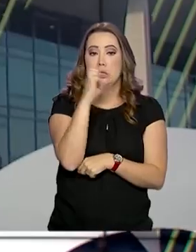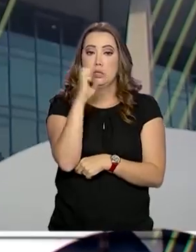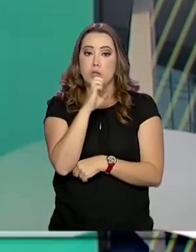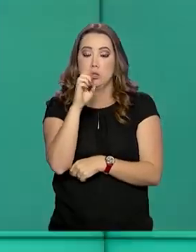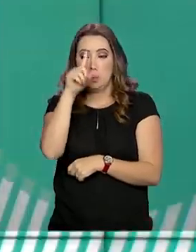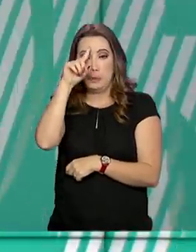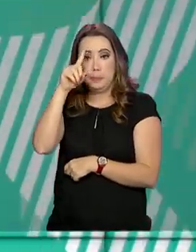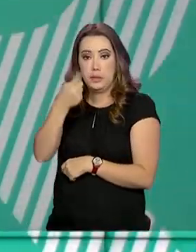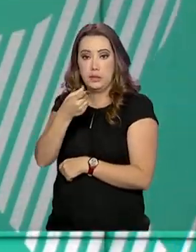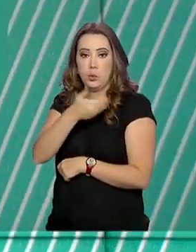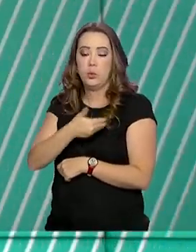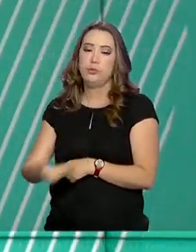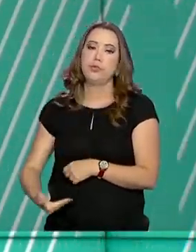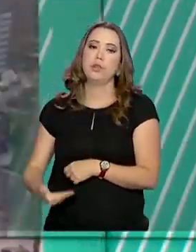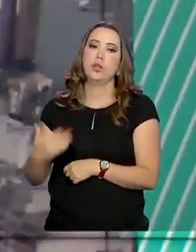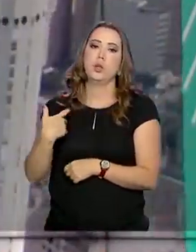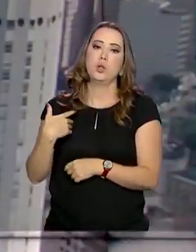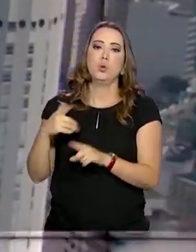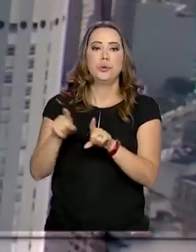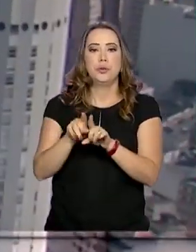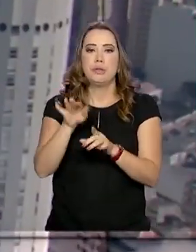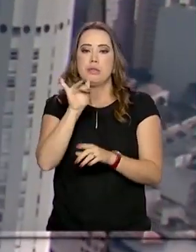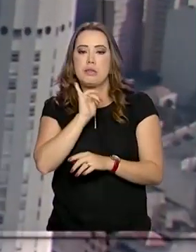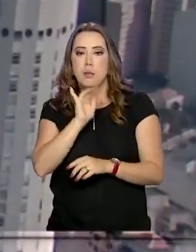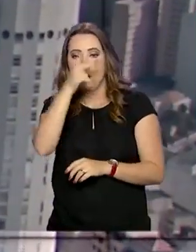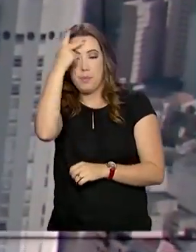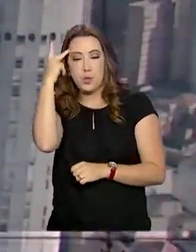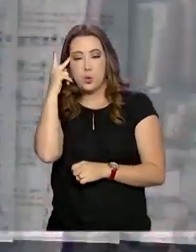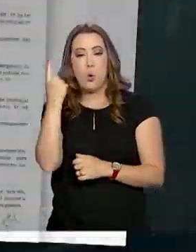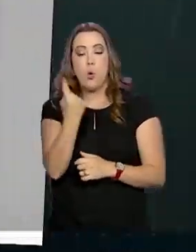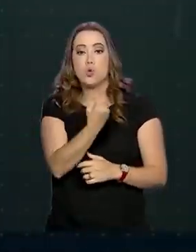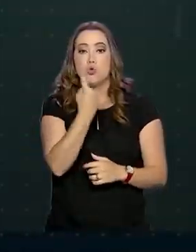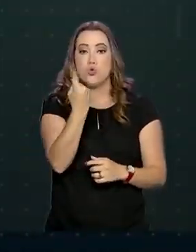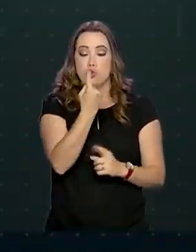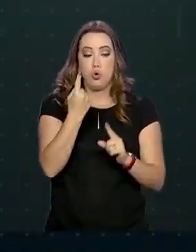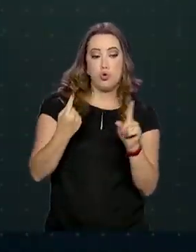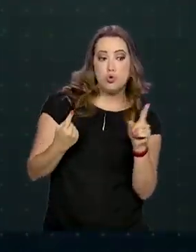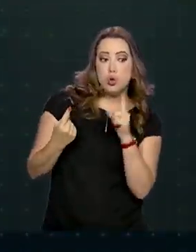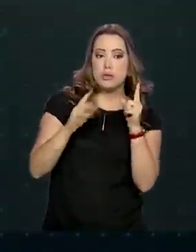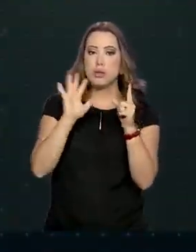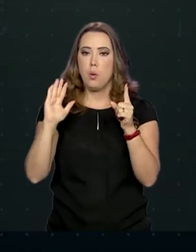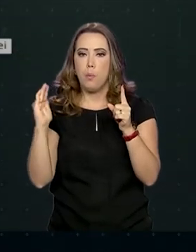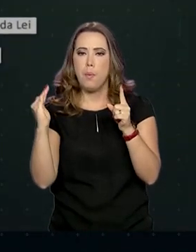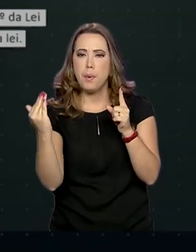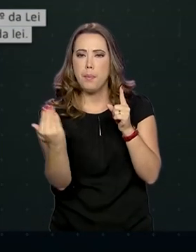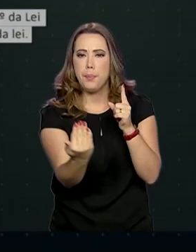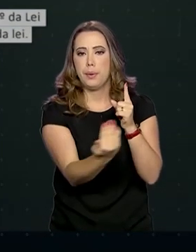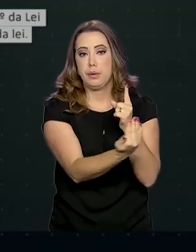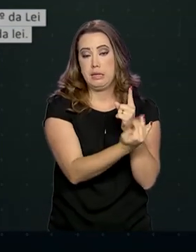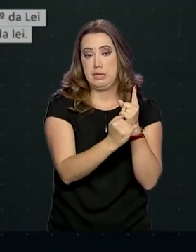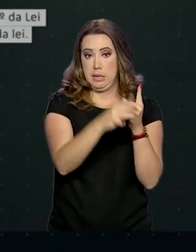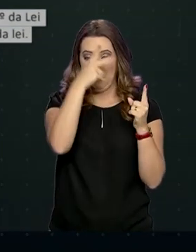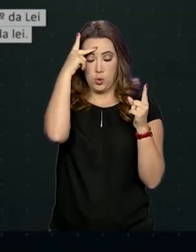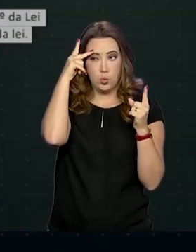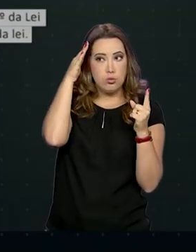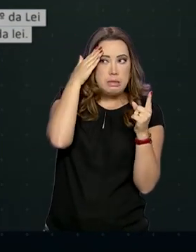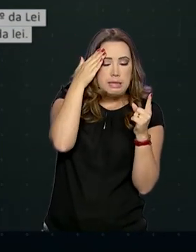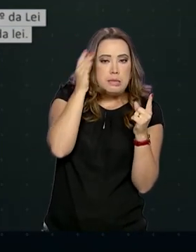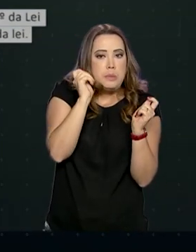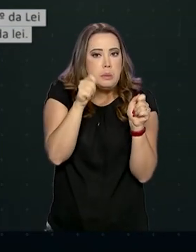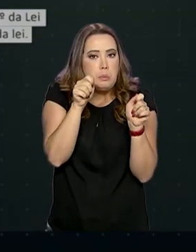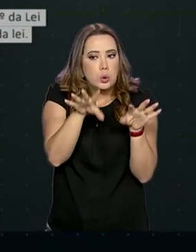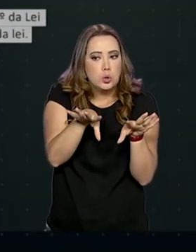órgãos públicos, como a medida de quarentena, sejam cumpridas de forma voluntária por pessoas suspeitas de contaminação